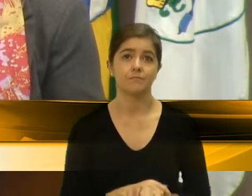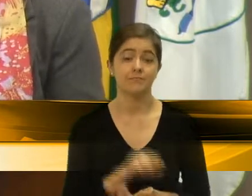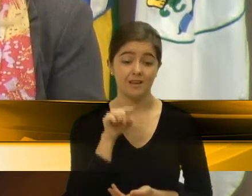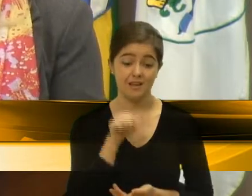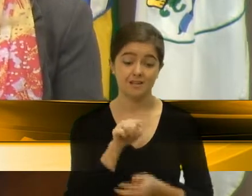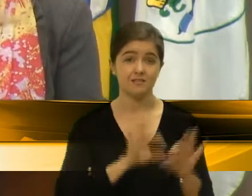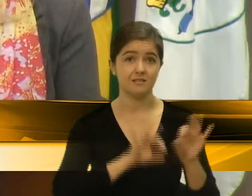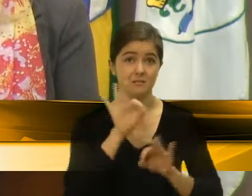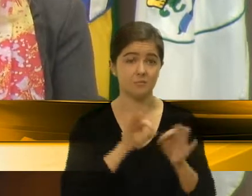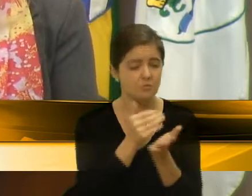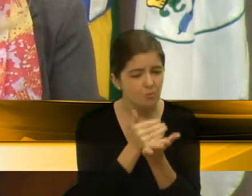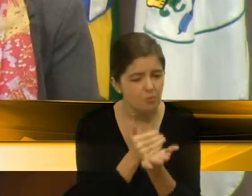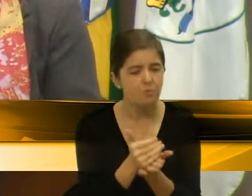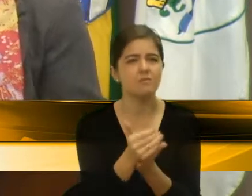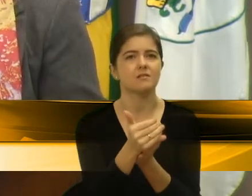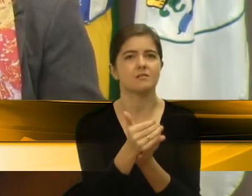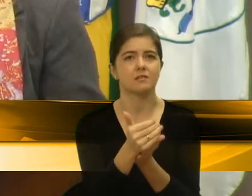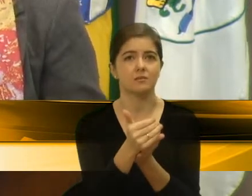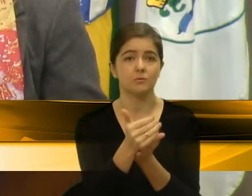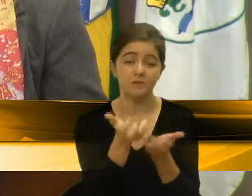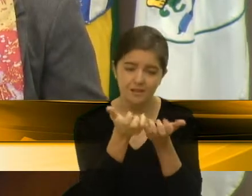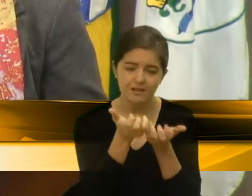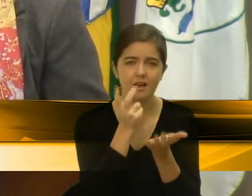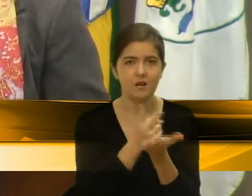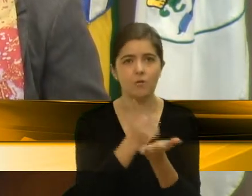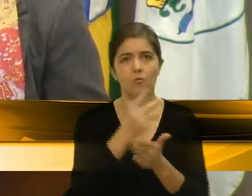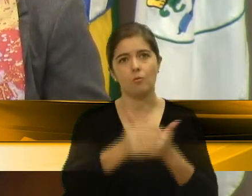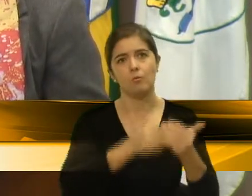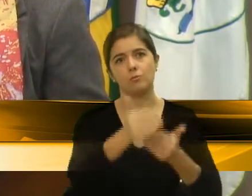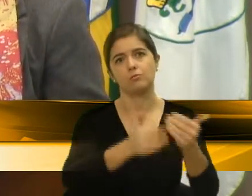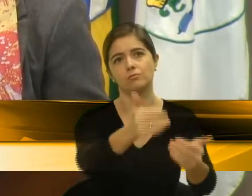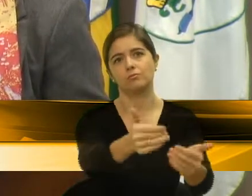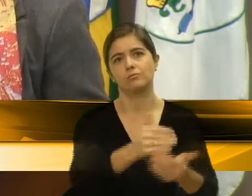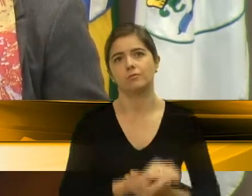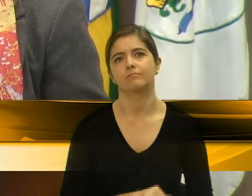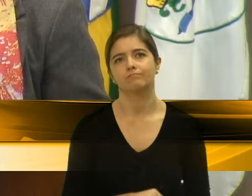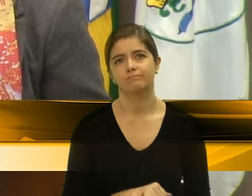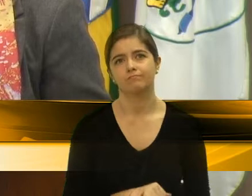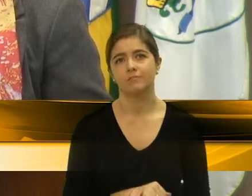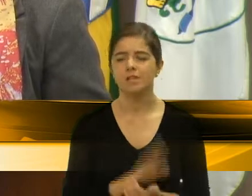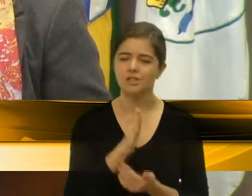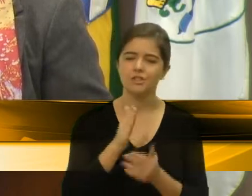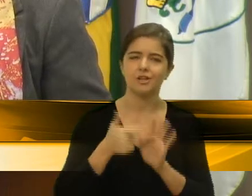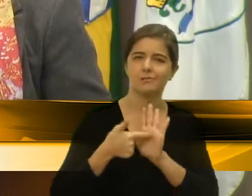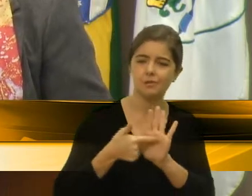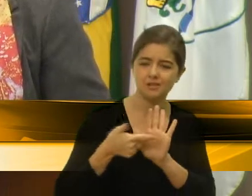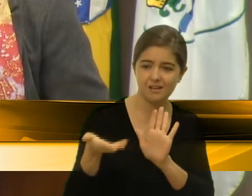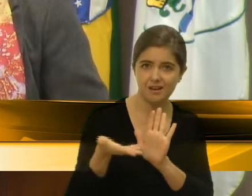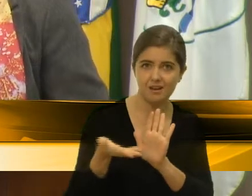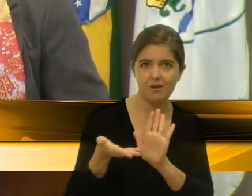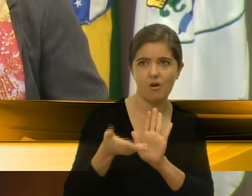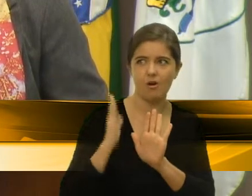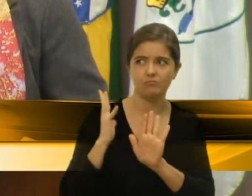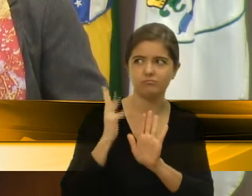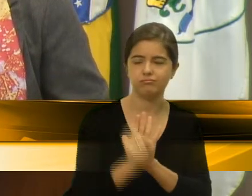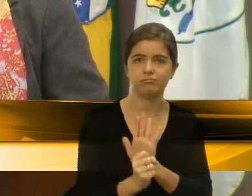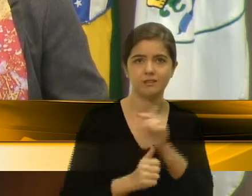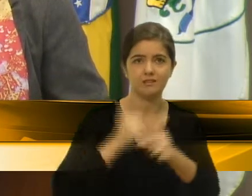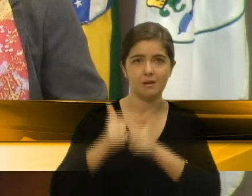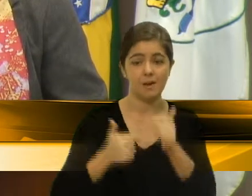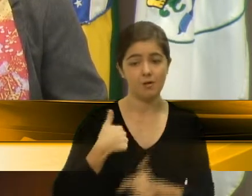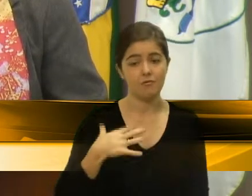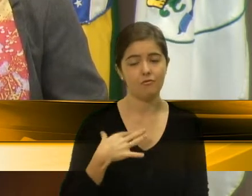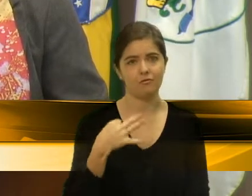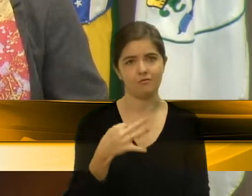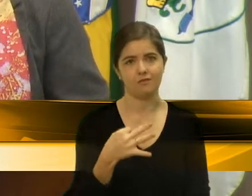piloto. Nós iremos estar continuando esse projeto já, com todos esses trabalhos que eu passei para vocês, como voluntários. Nós não